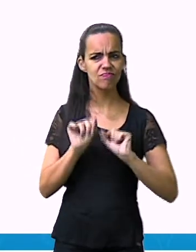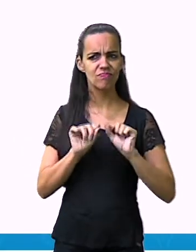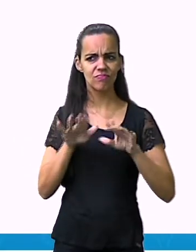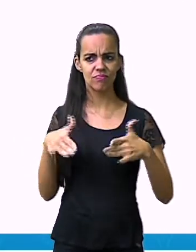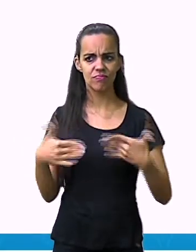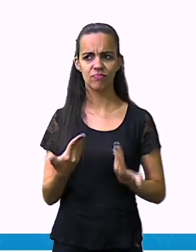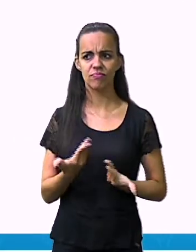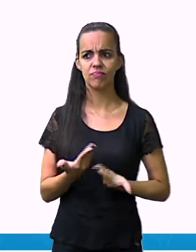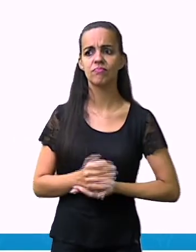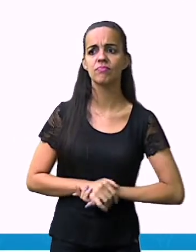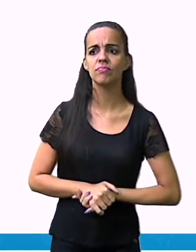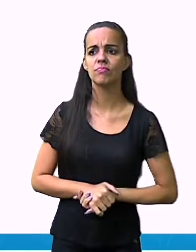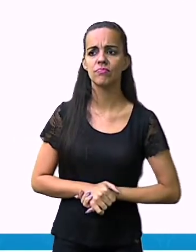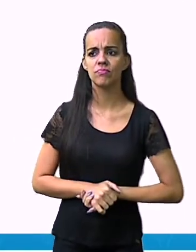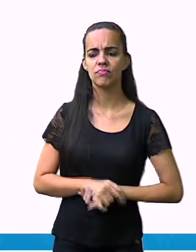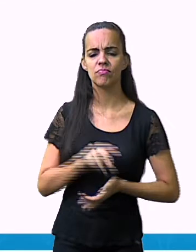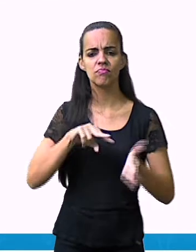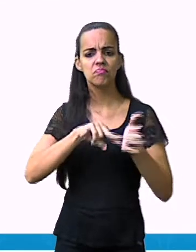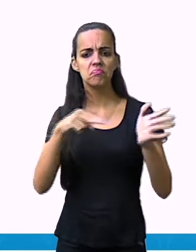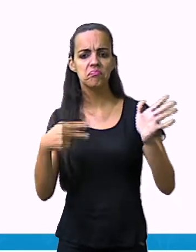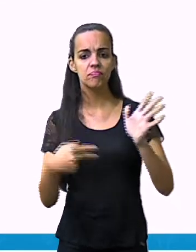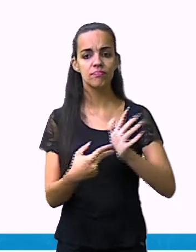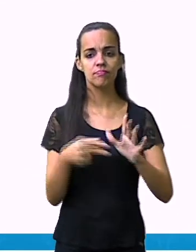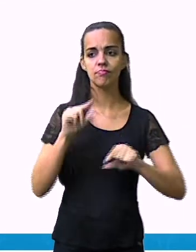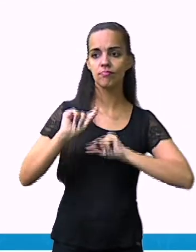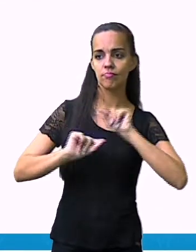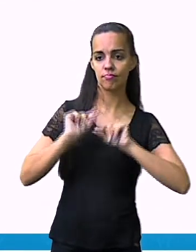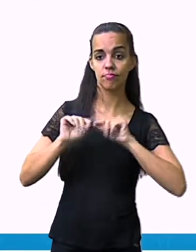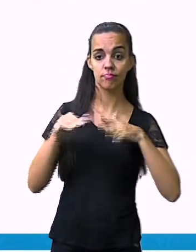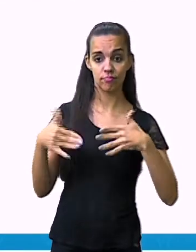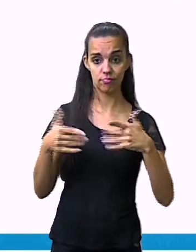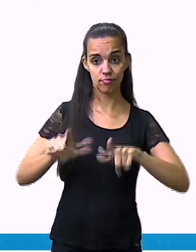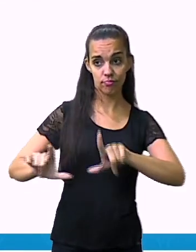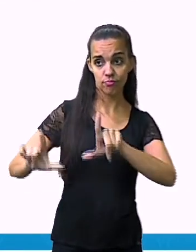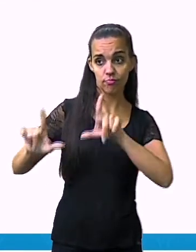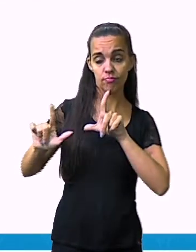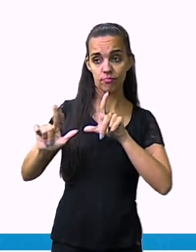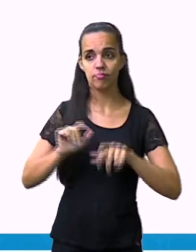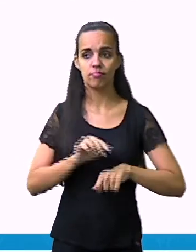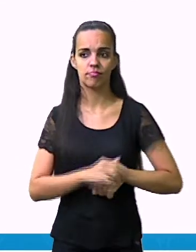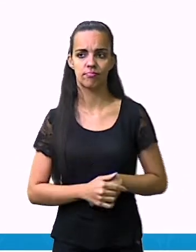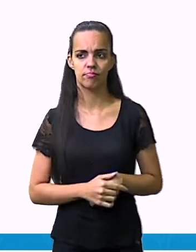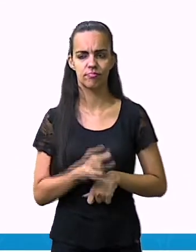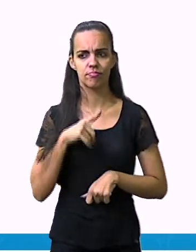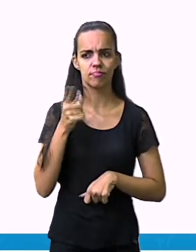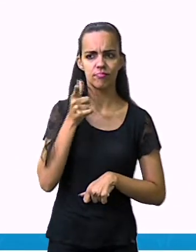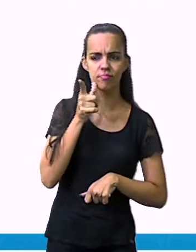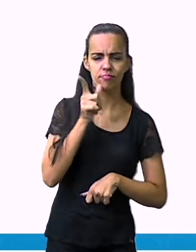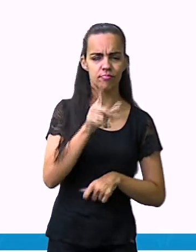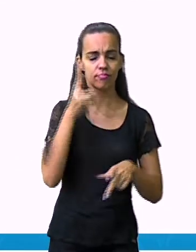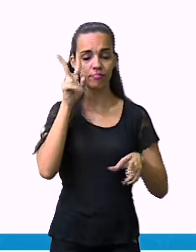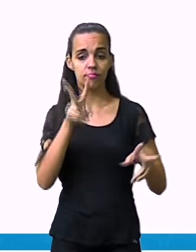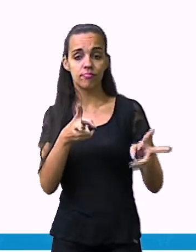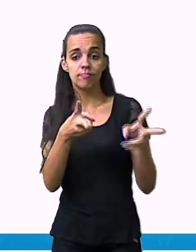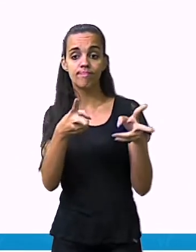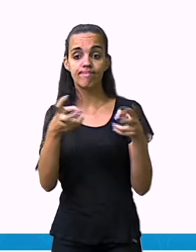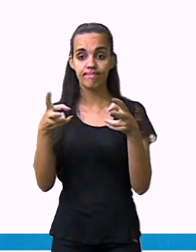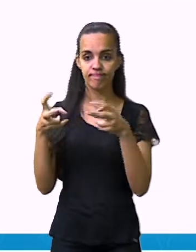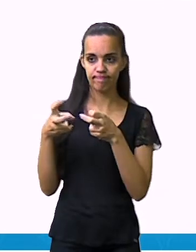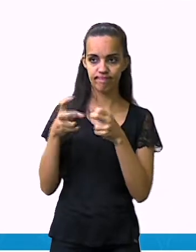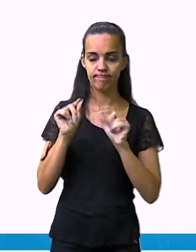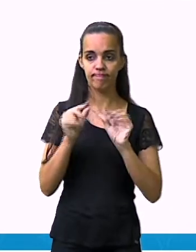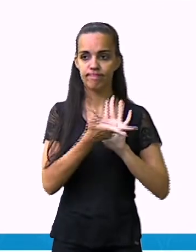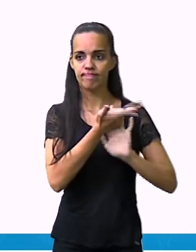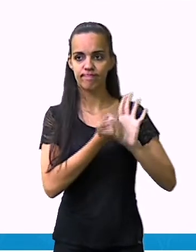o significado correto dessa placa? Então, nós conseguimos perceber pela imagem